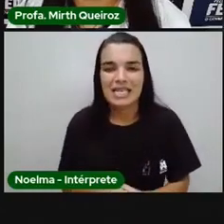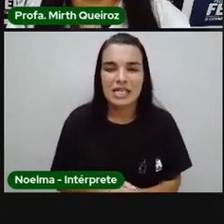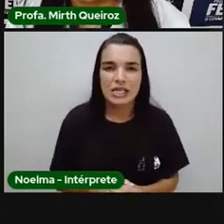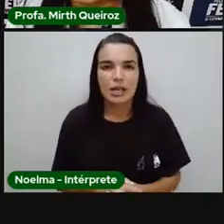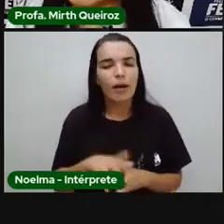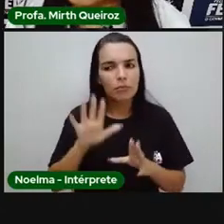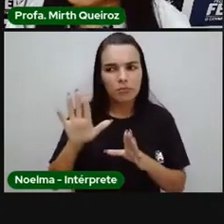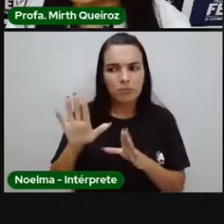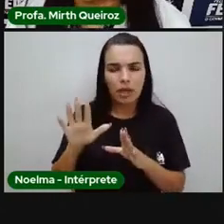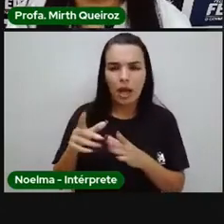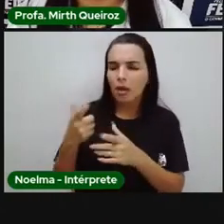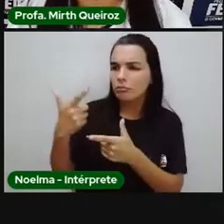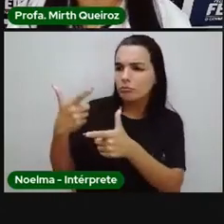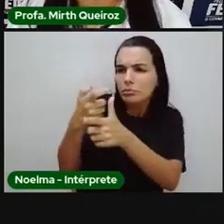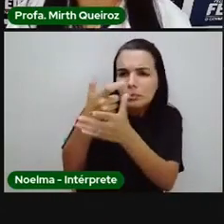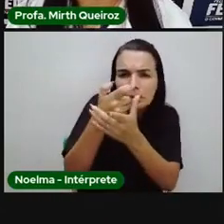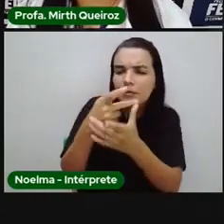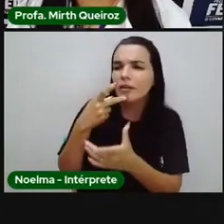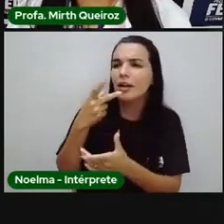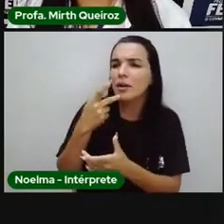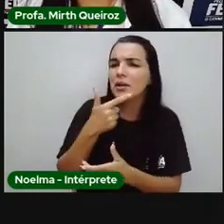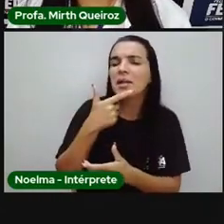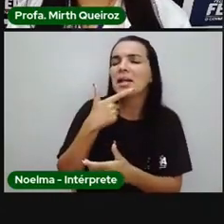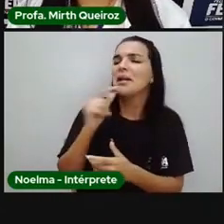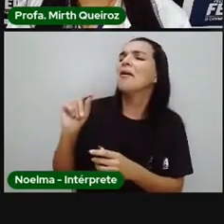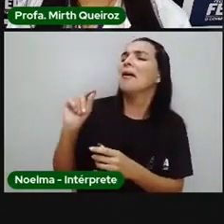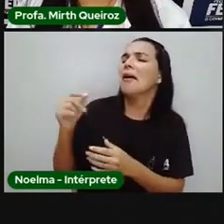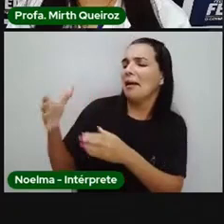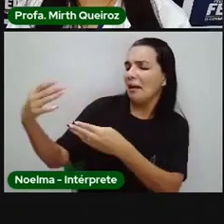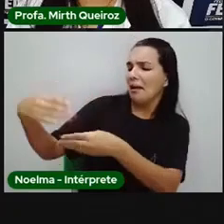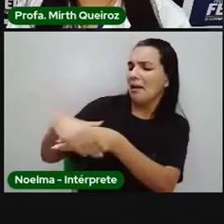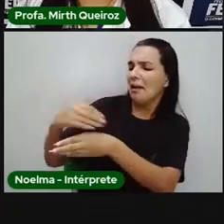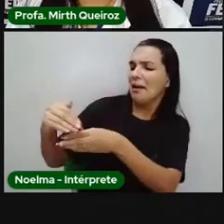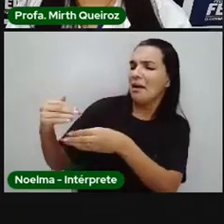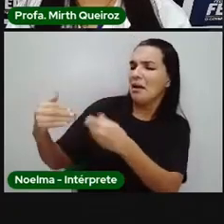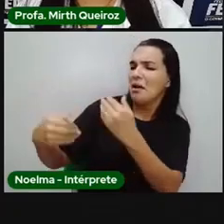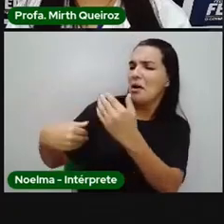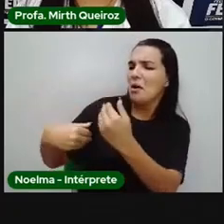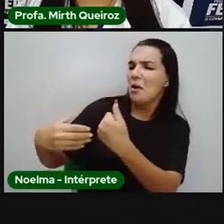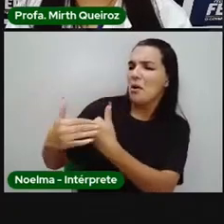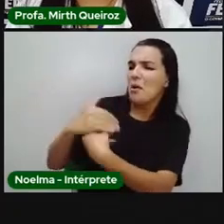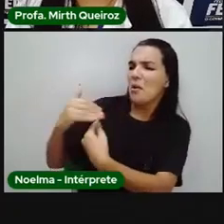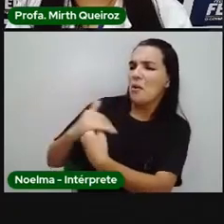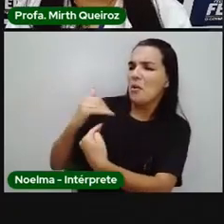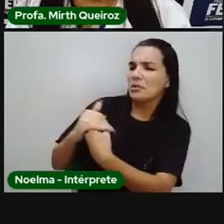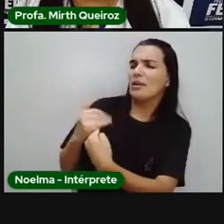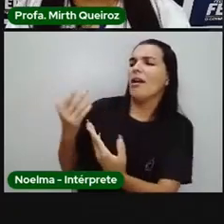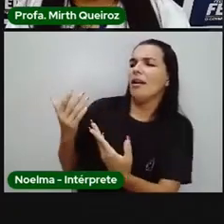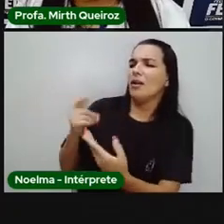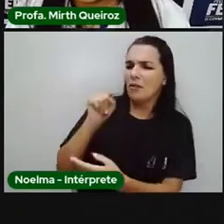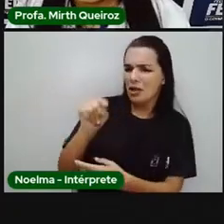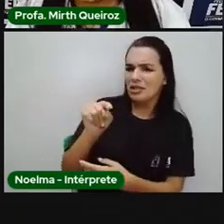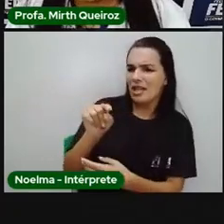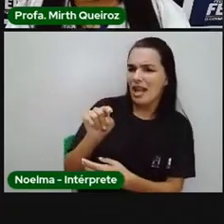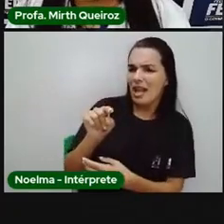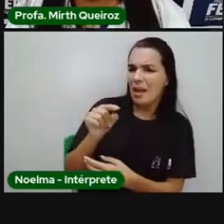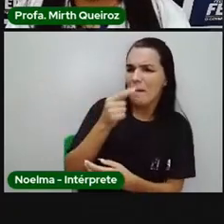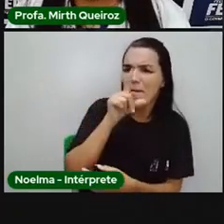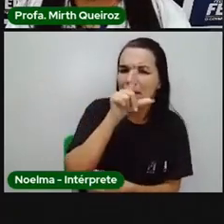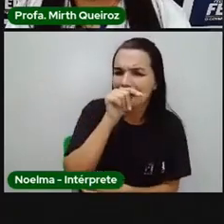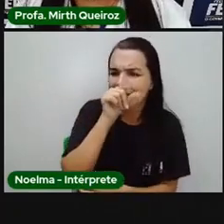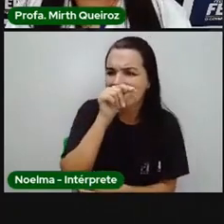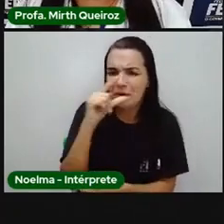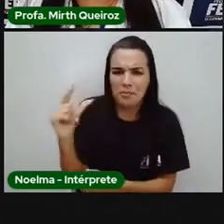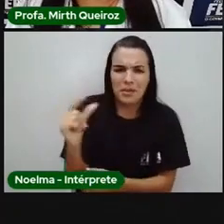Disse o caçador sorrindo. Que conselhos podes dar? Tu? Um pobre passarinho?